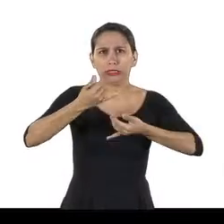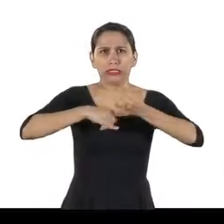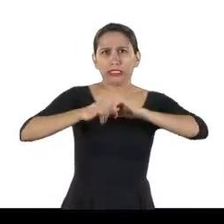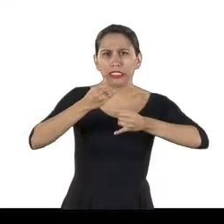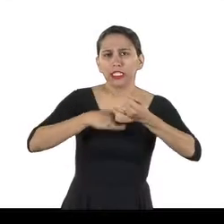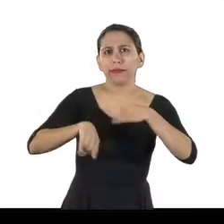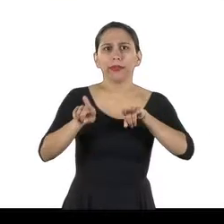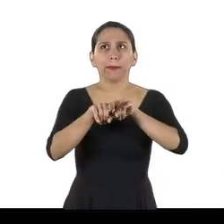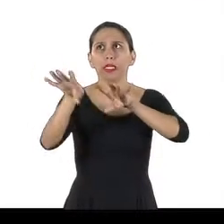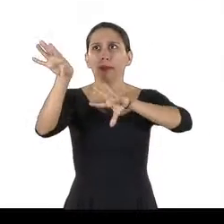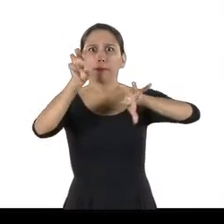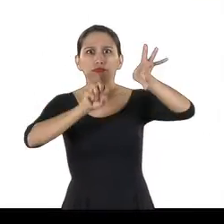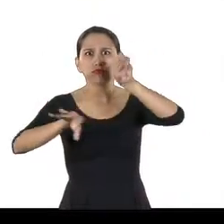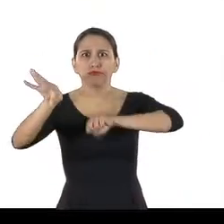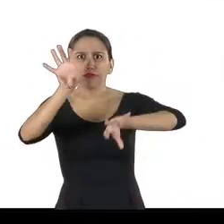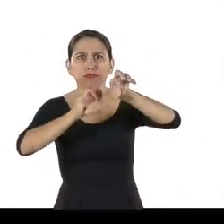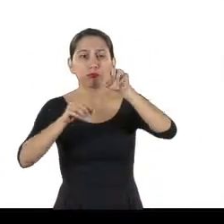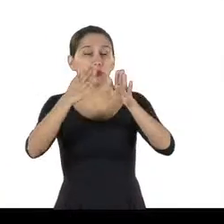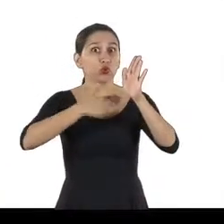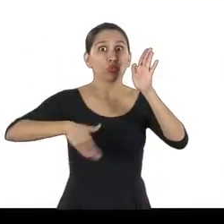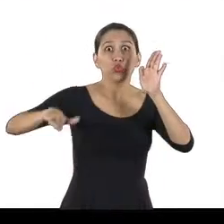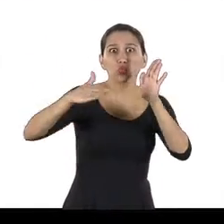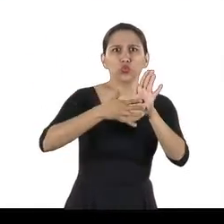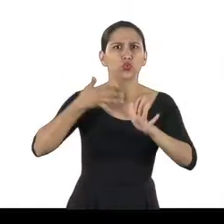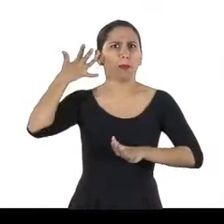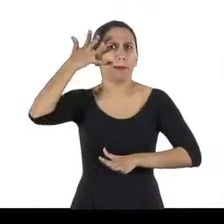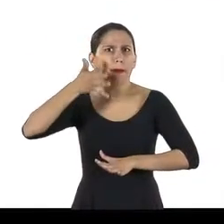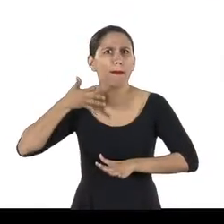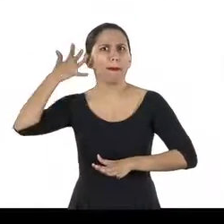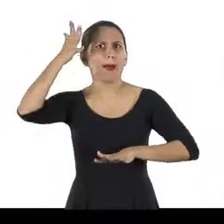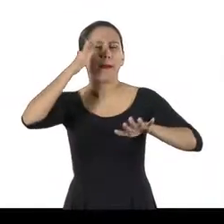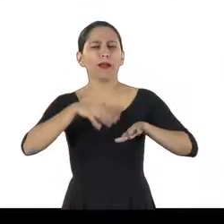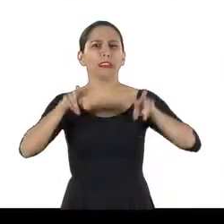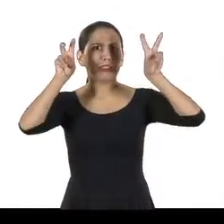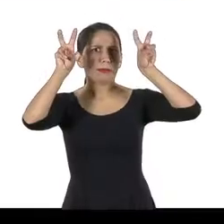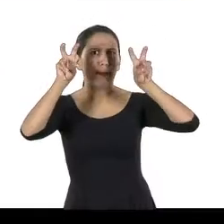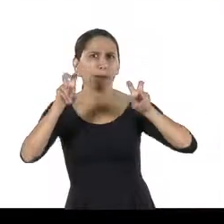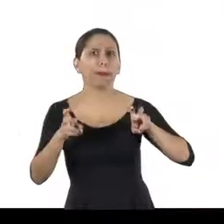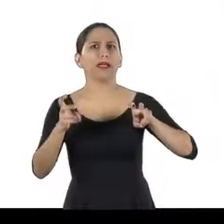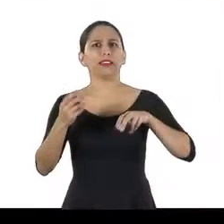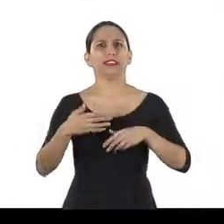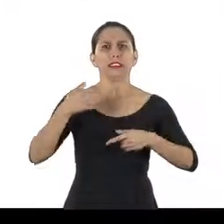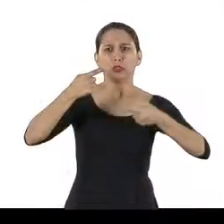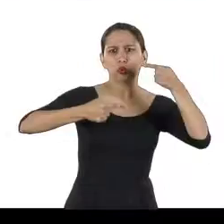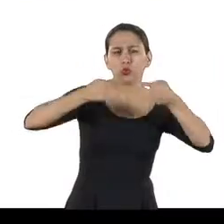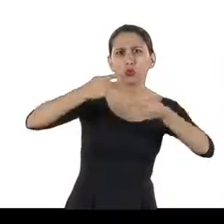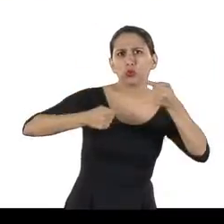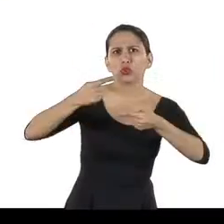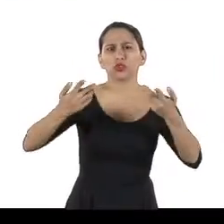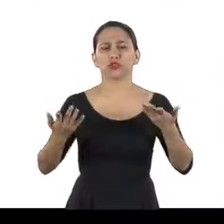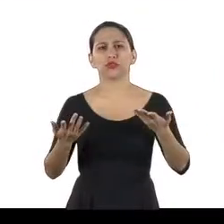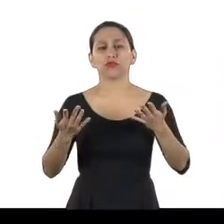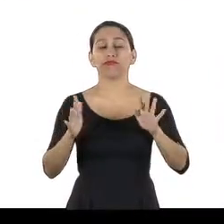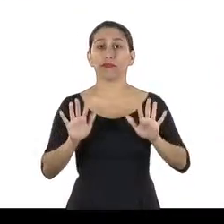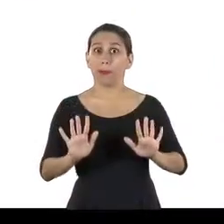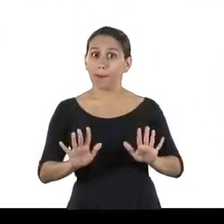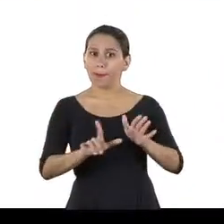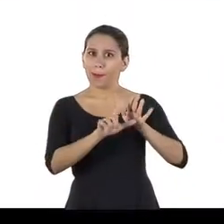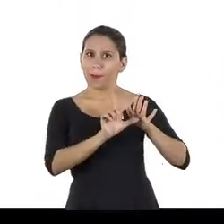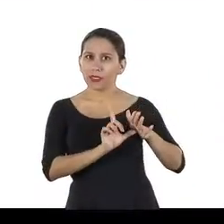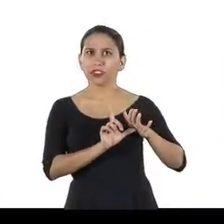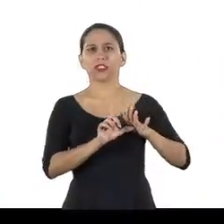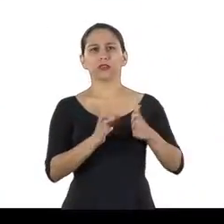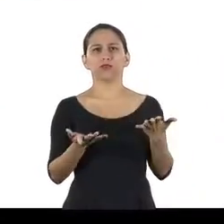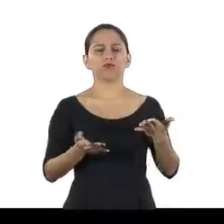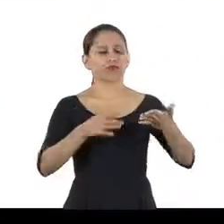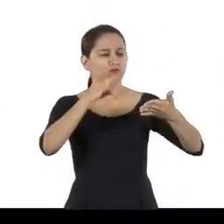E, ainda, os aspectos e impactos ambientais são identificados. Com base no mapeamento das atividades, a